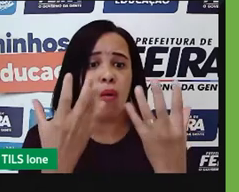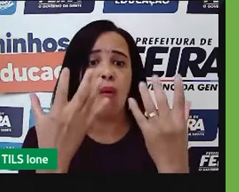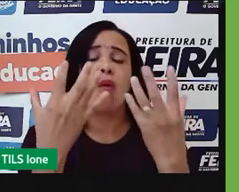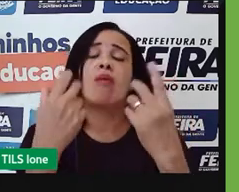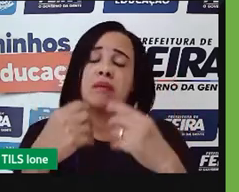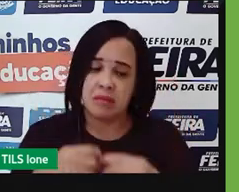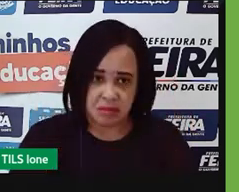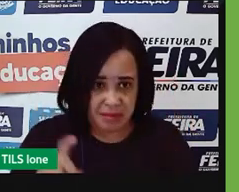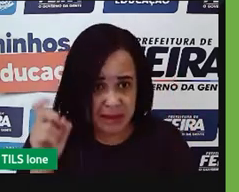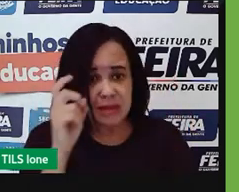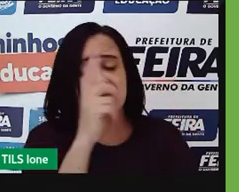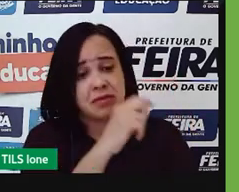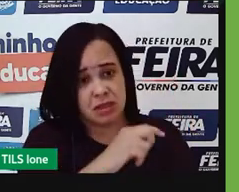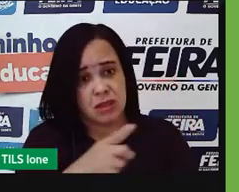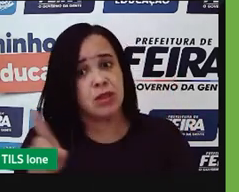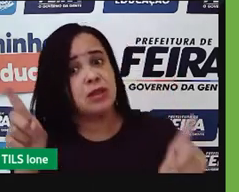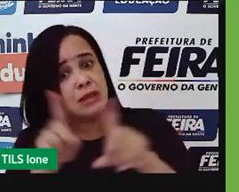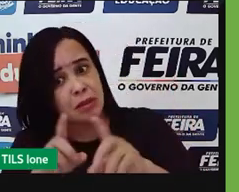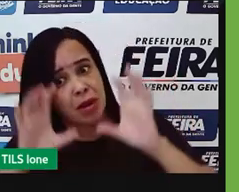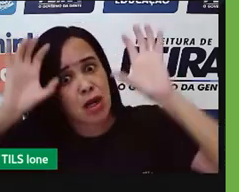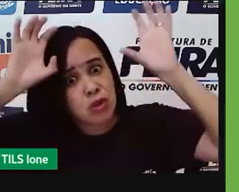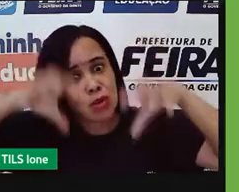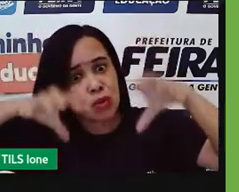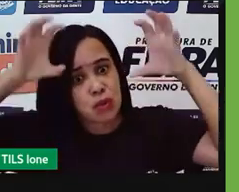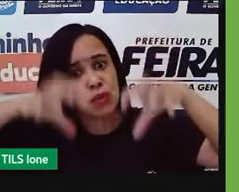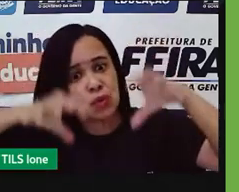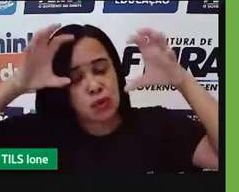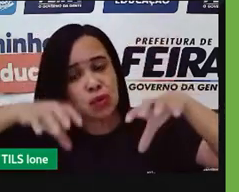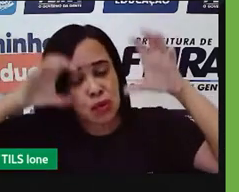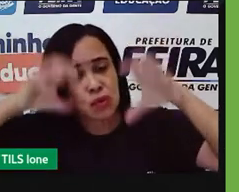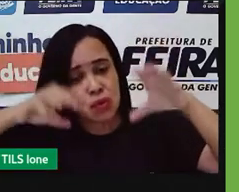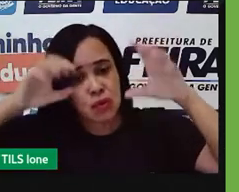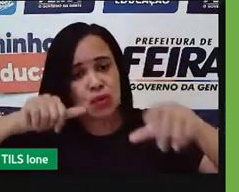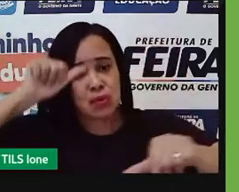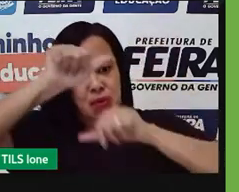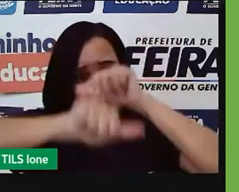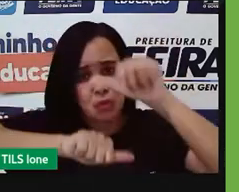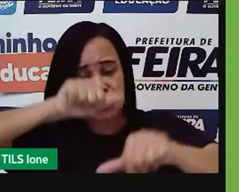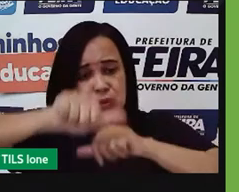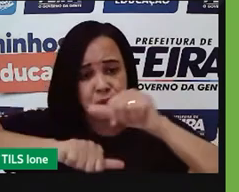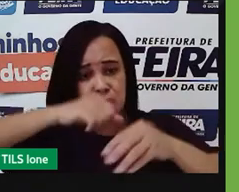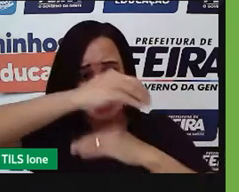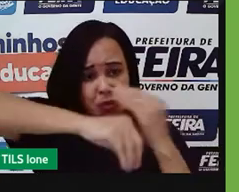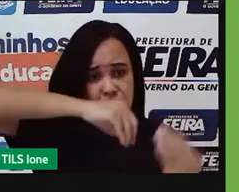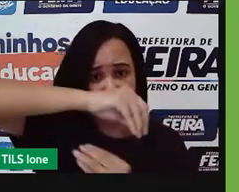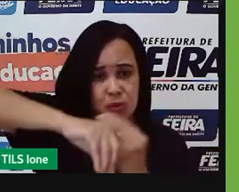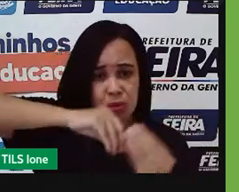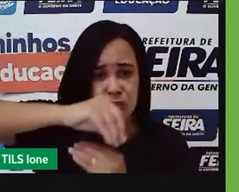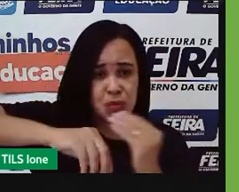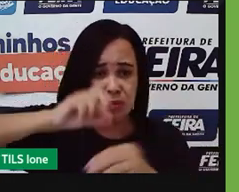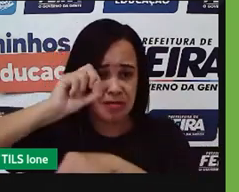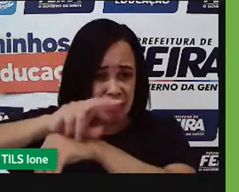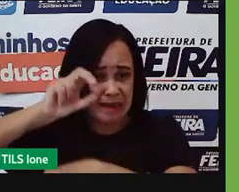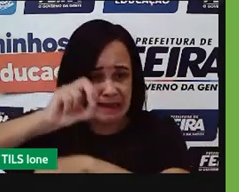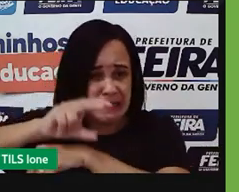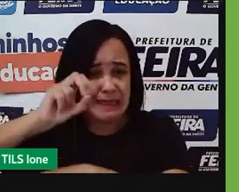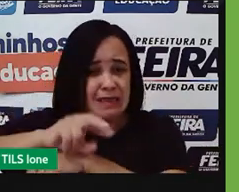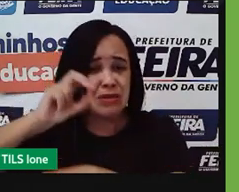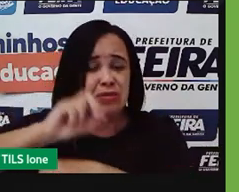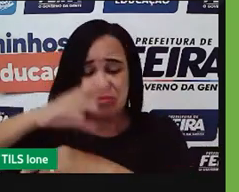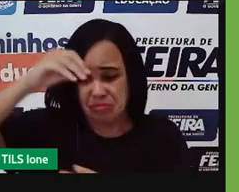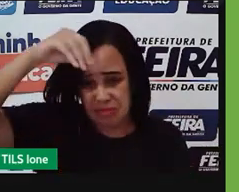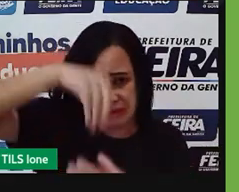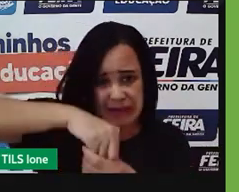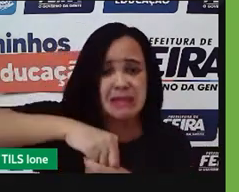formar a chuva ácida que pode prejudicar não só o campo, mas também pode prejudicar a cidade, porque a gente não sabe no regime da